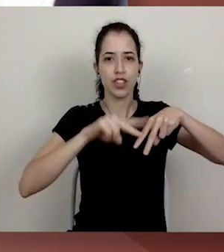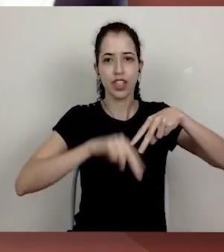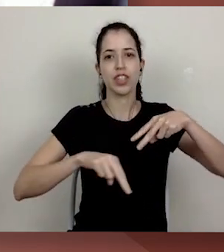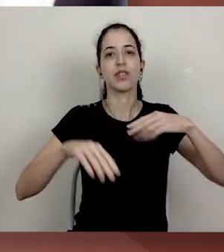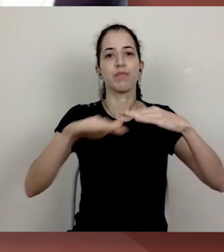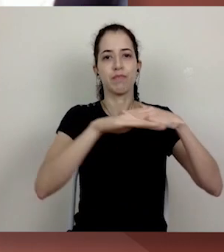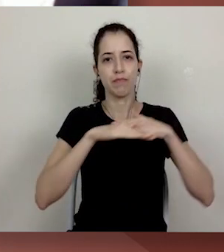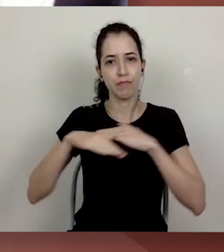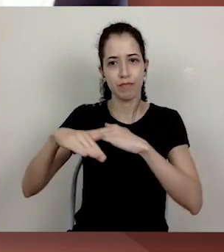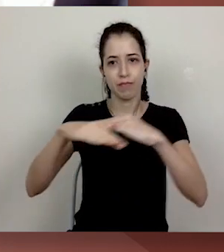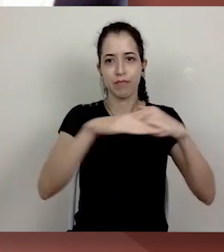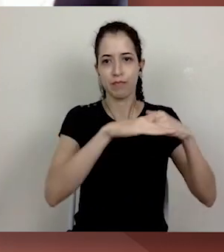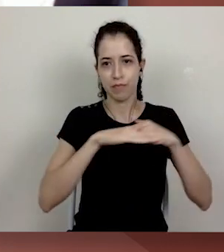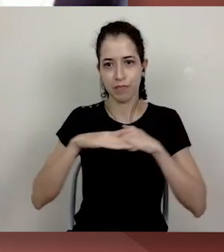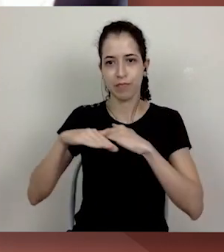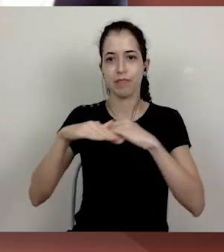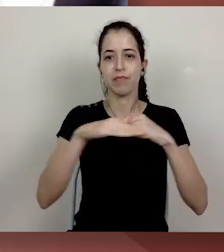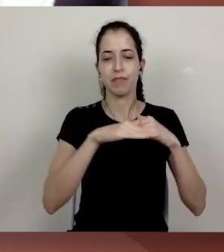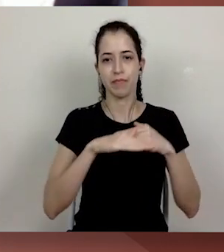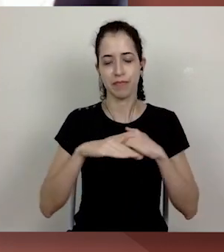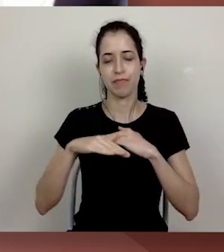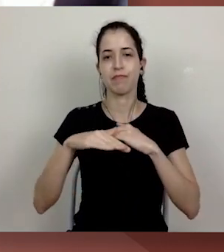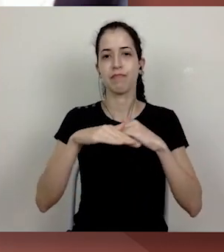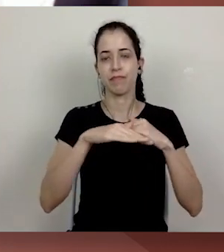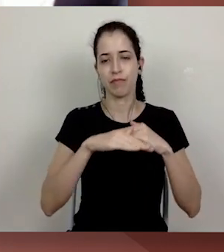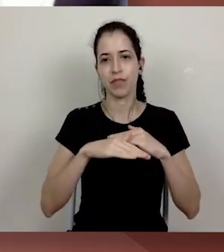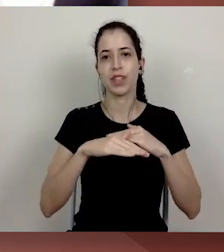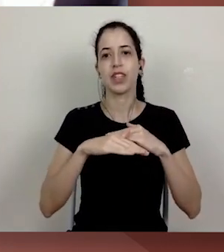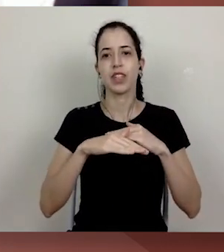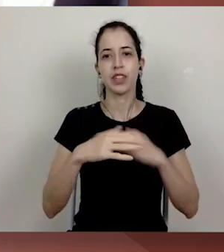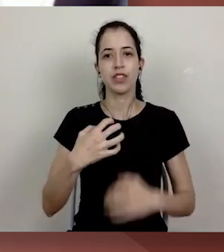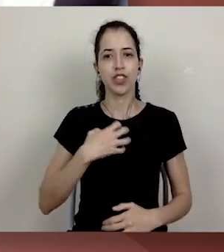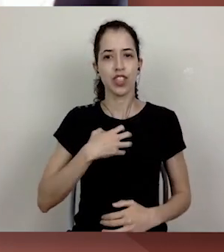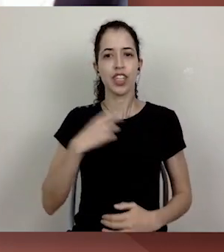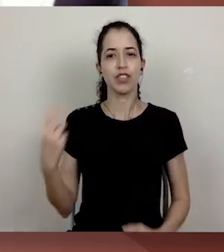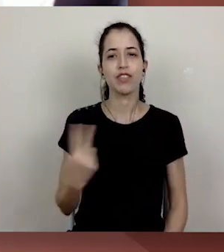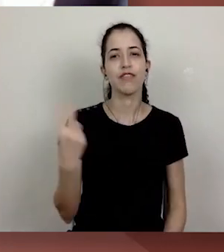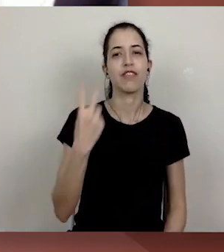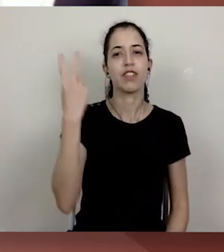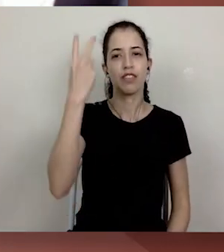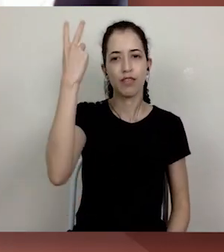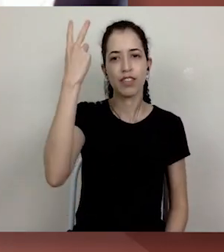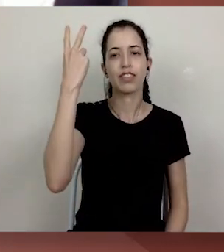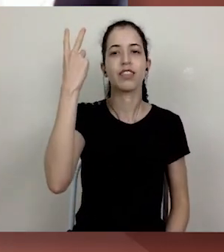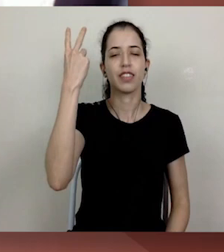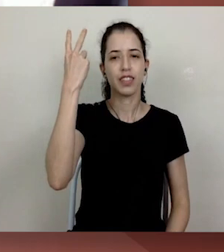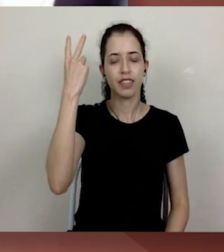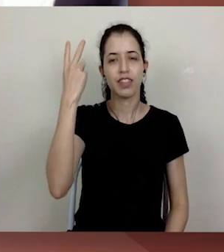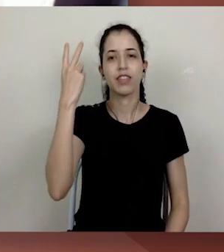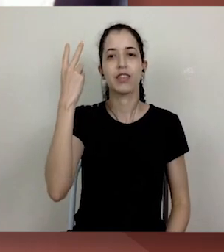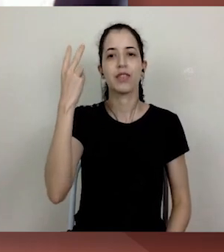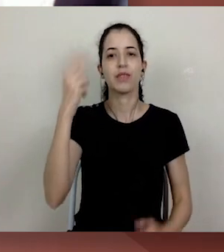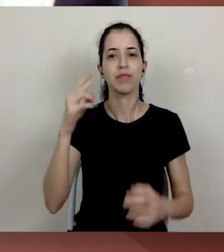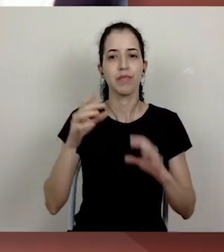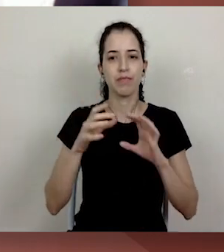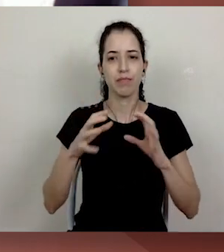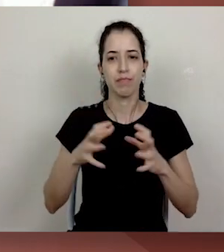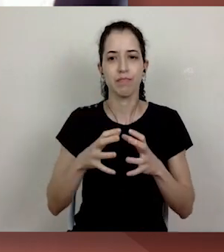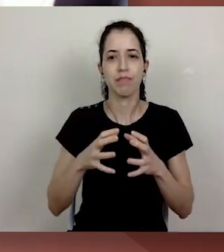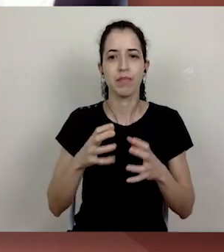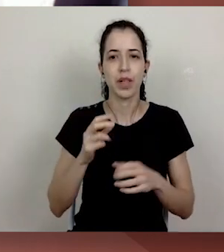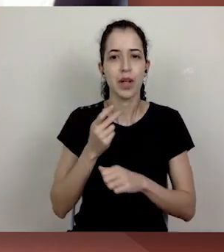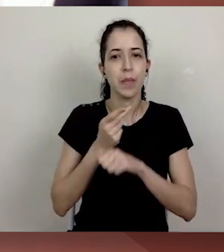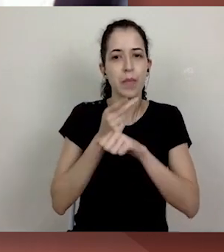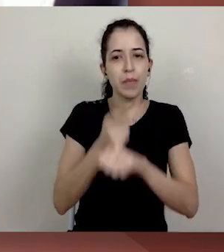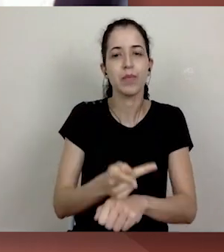valorização cada vez maior da busca por igualdades para todas as mulheres e de apoio à concretização